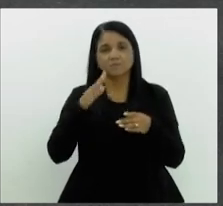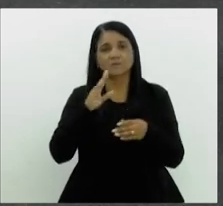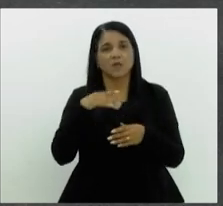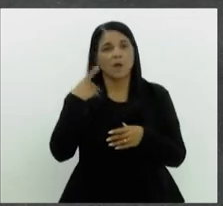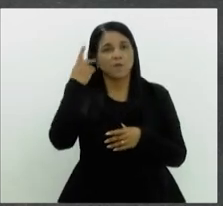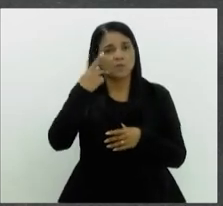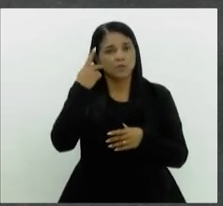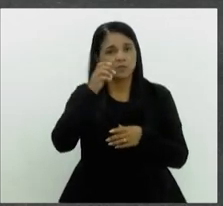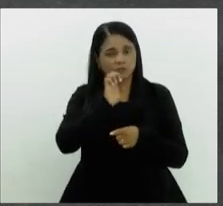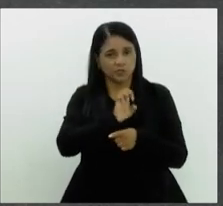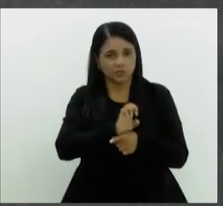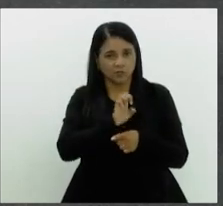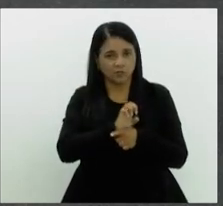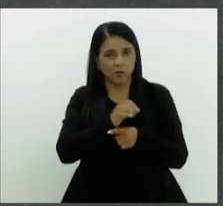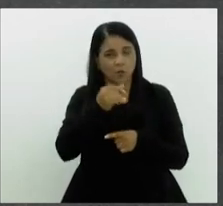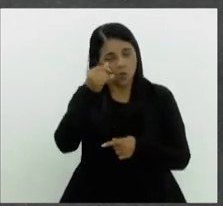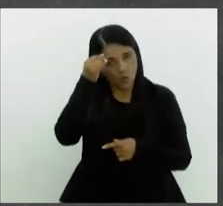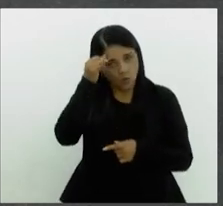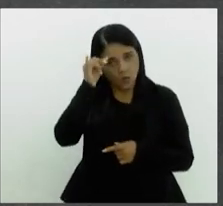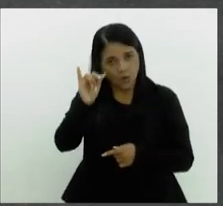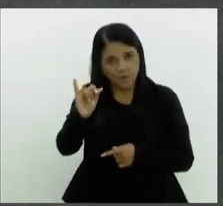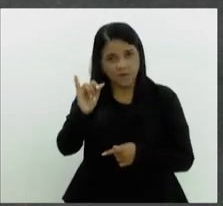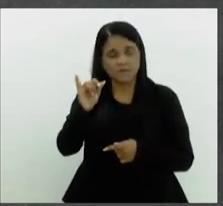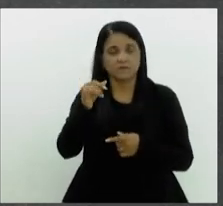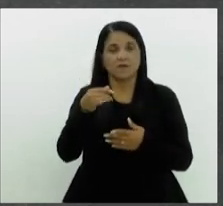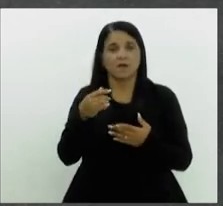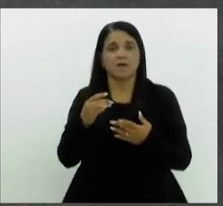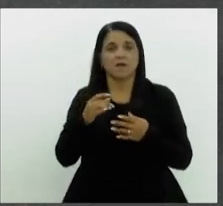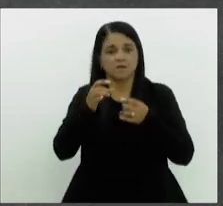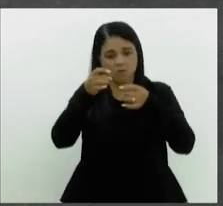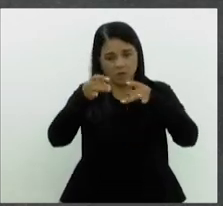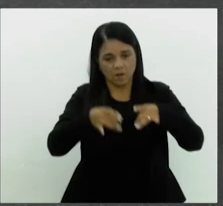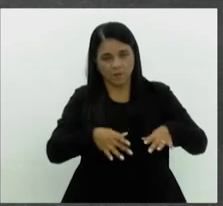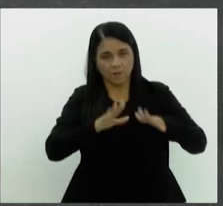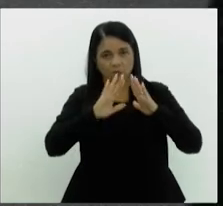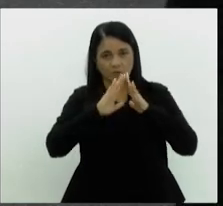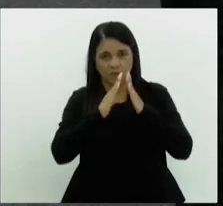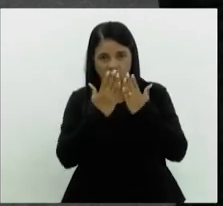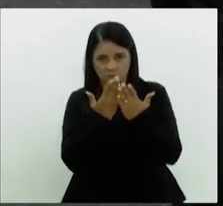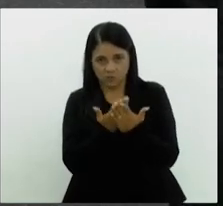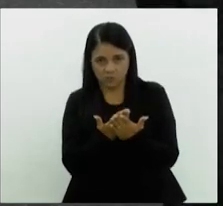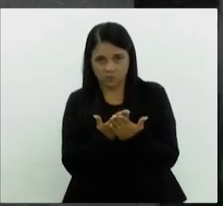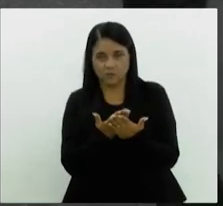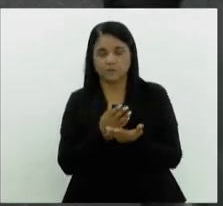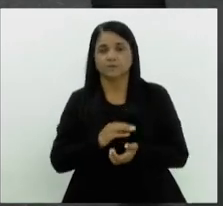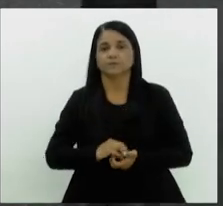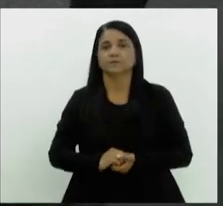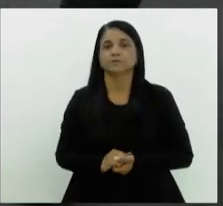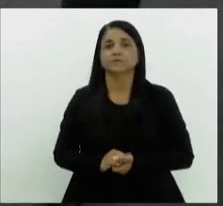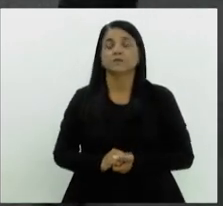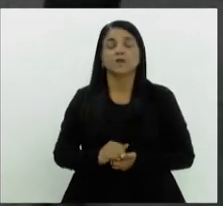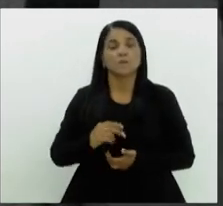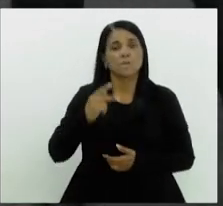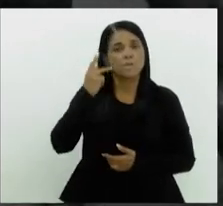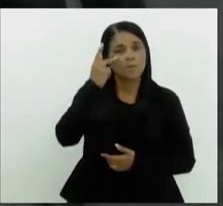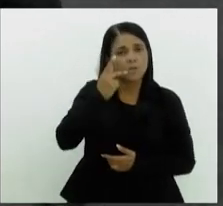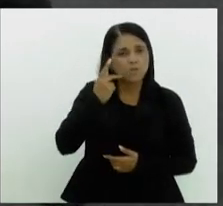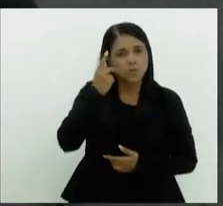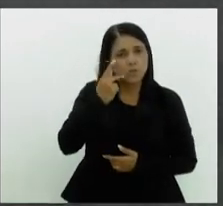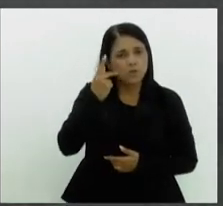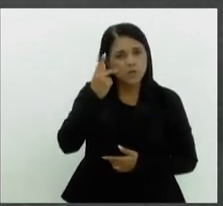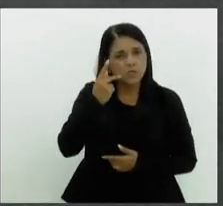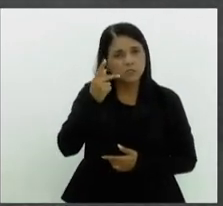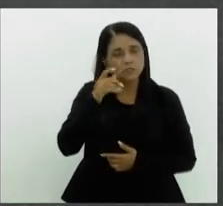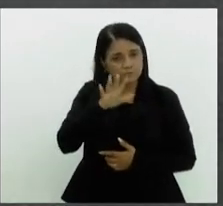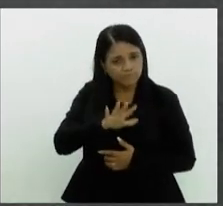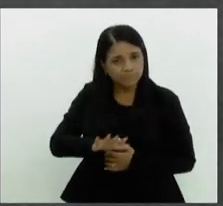combate à evasão e ao abandono escolar. Uma política abrangente,